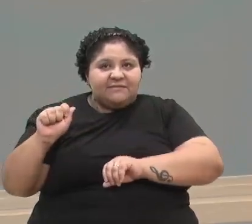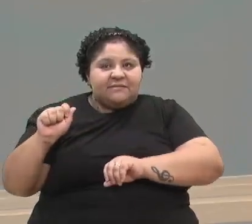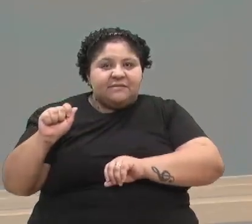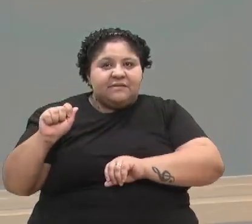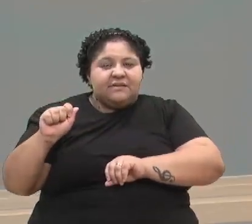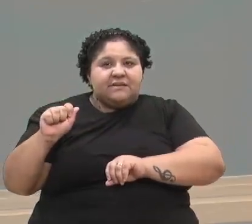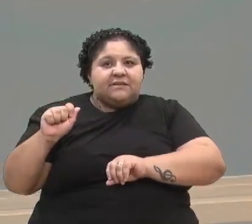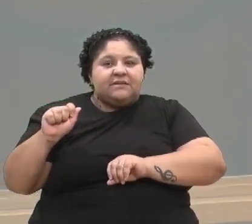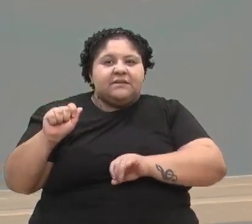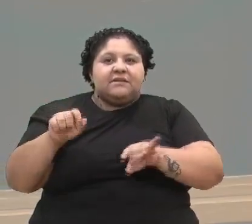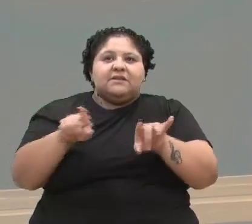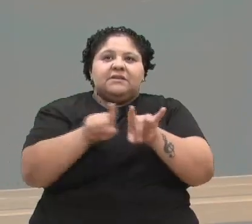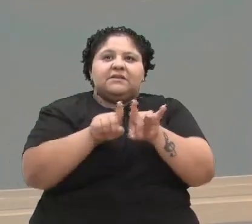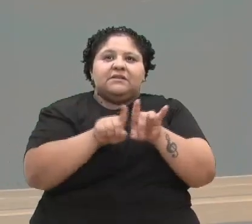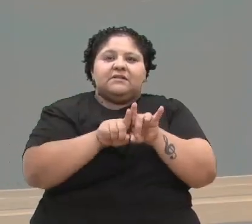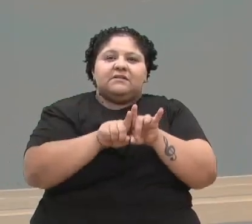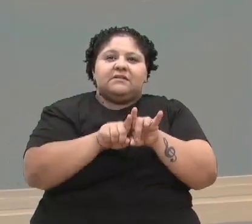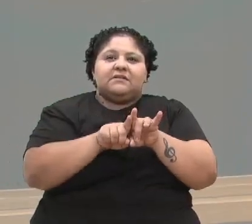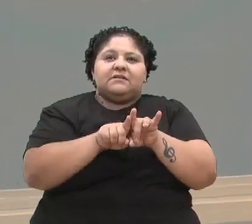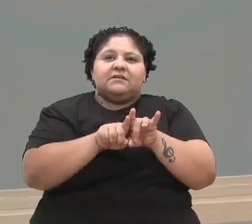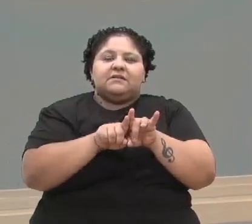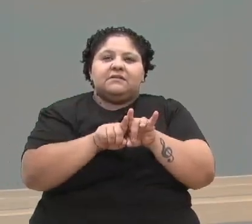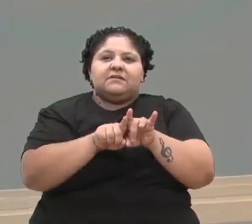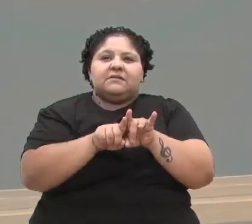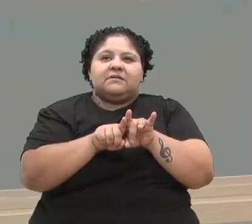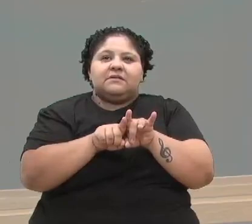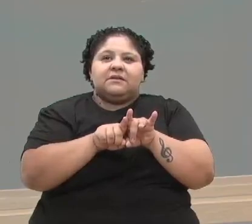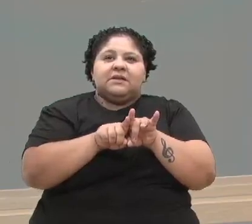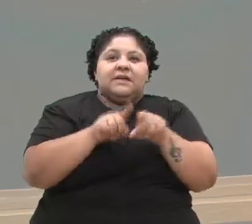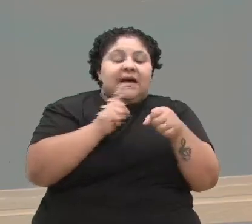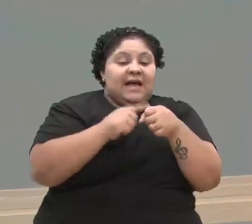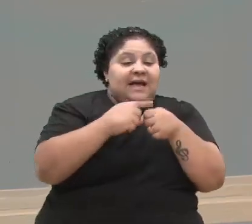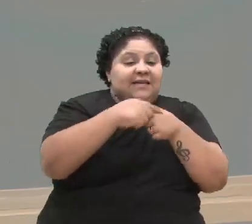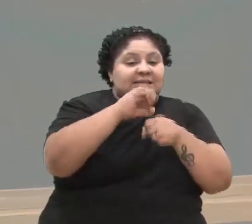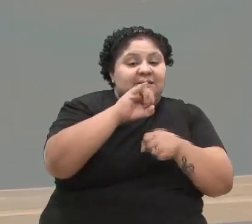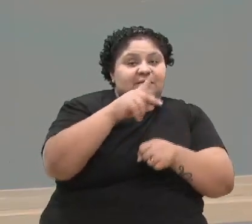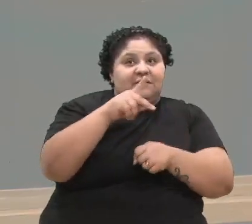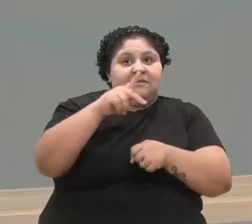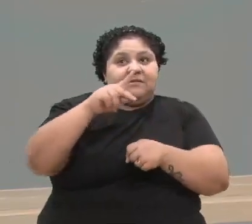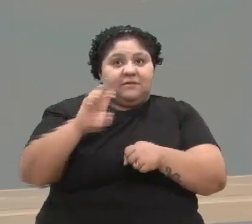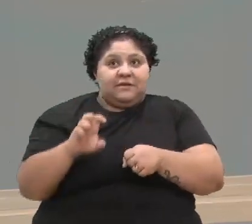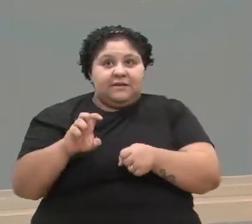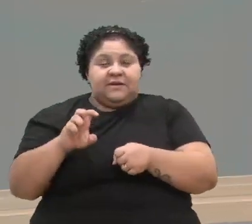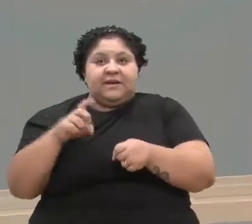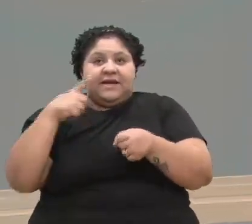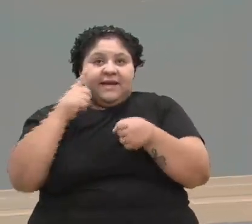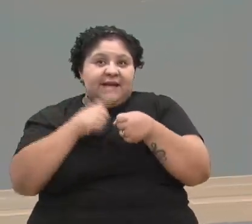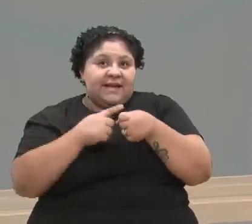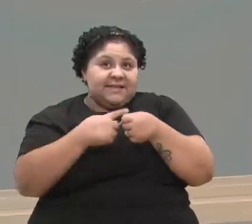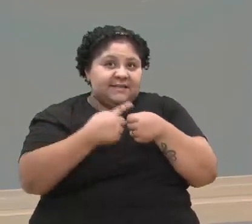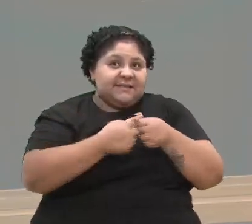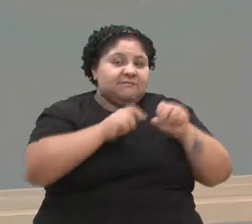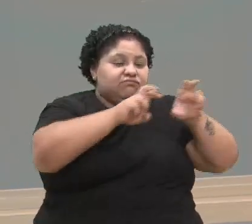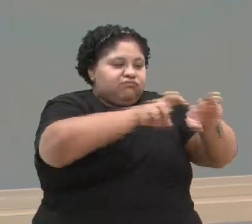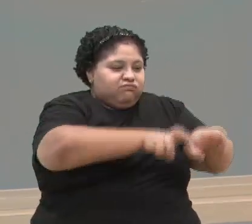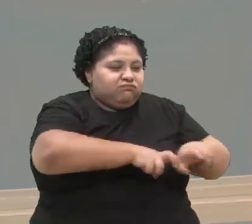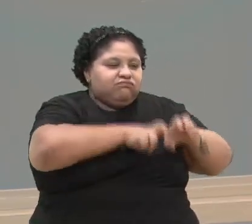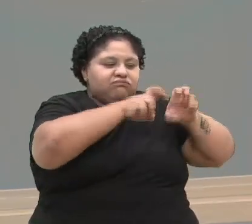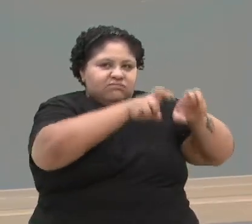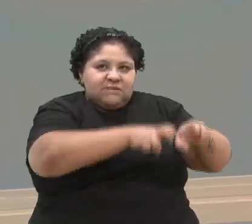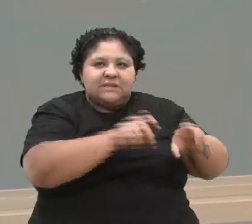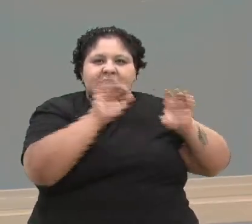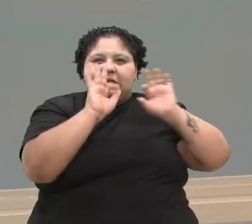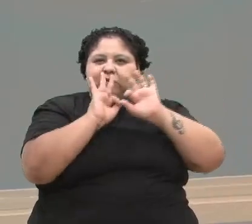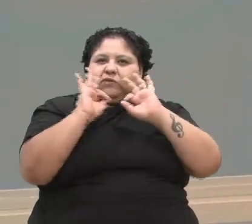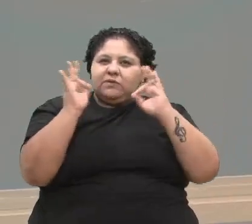por ser, tradicionalmente, a capital nacional da agroecologia, da agricultura familiar,